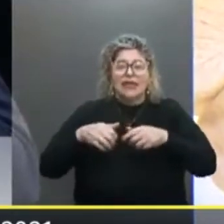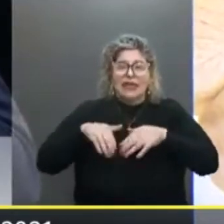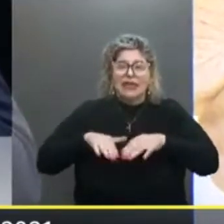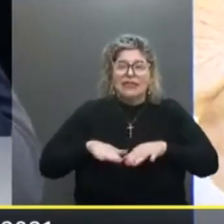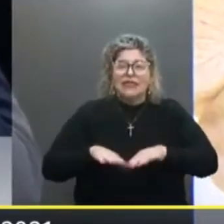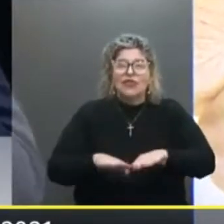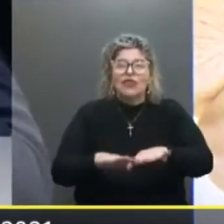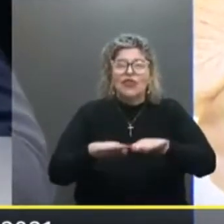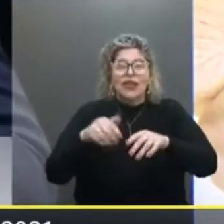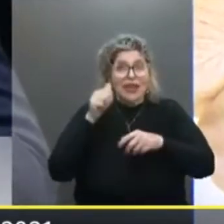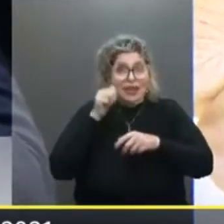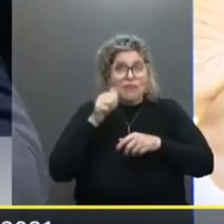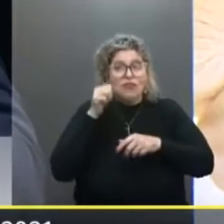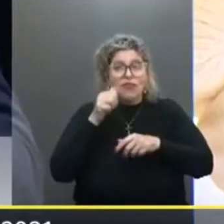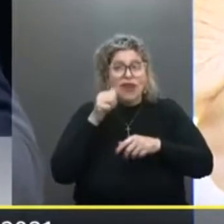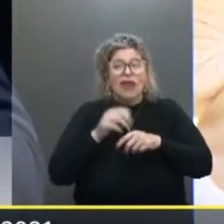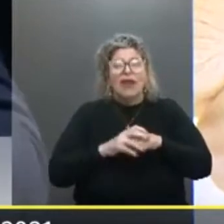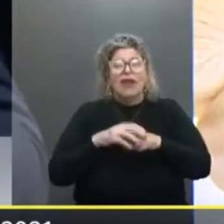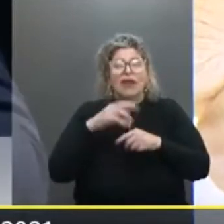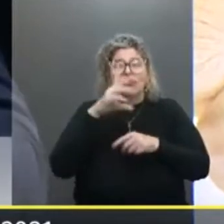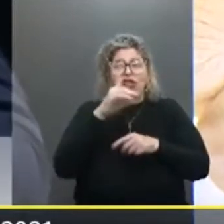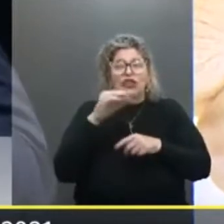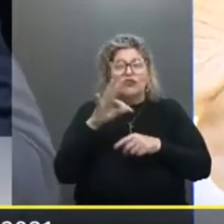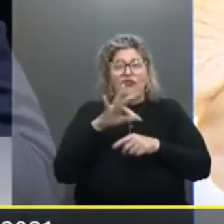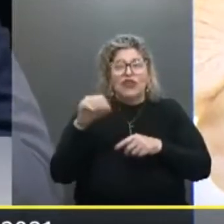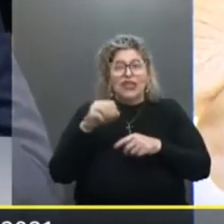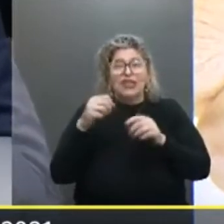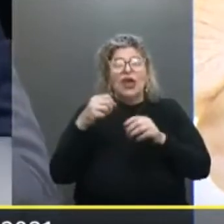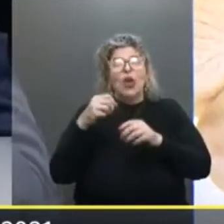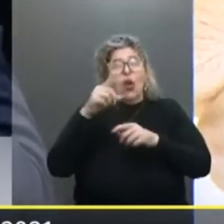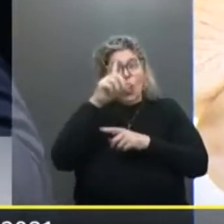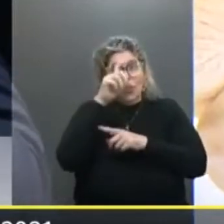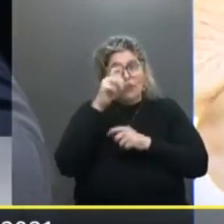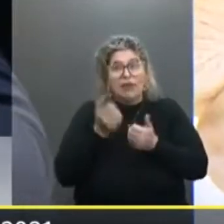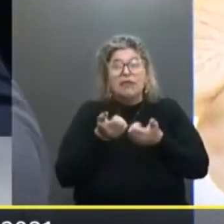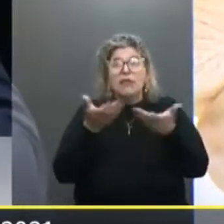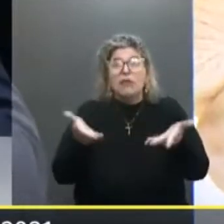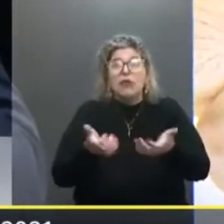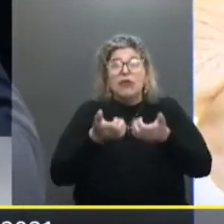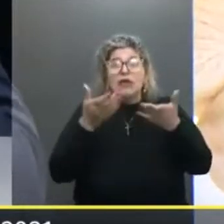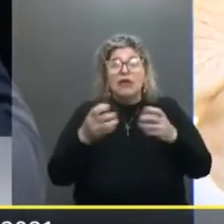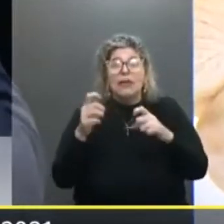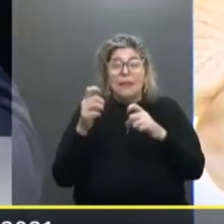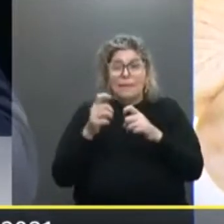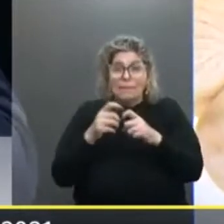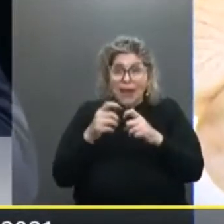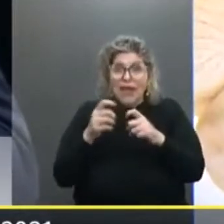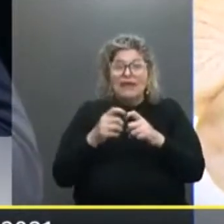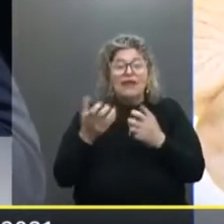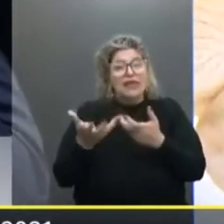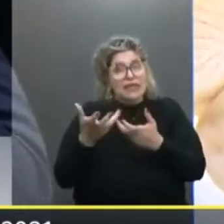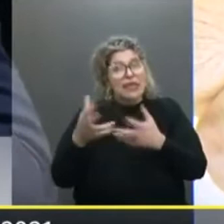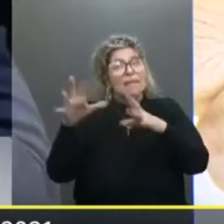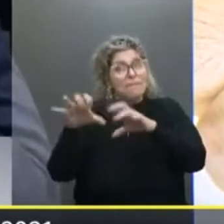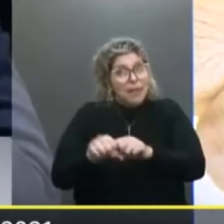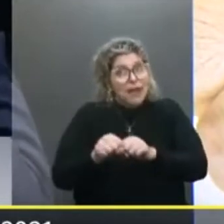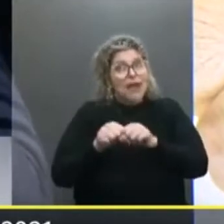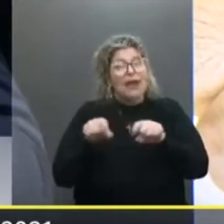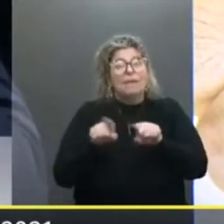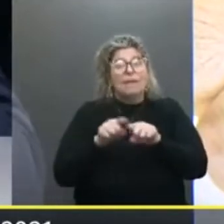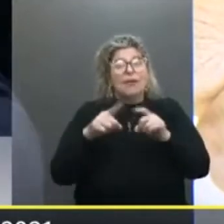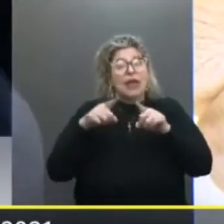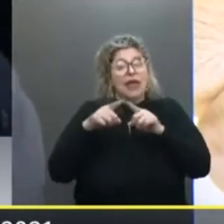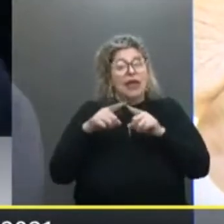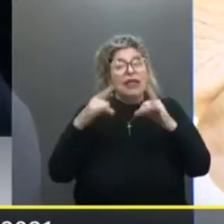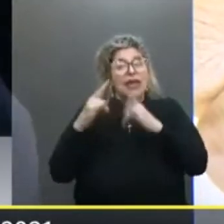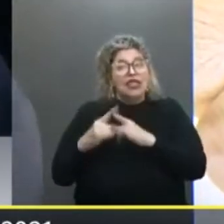Hospital de Vila Providência E fizemos máscaras E aí começamos A distribuir máscaras Para os médicos Que quisessem buscar Mas também Para